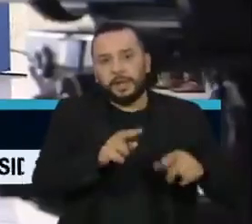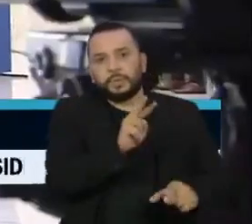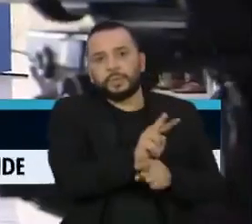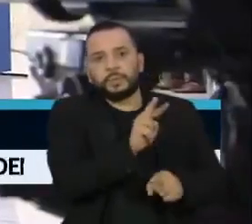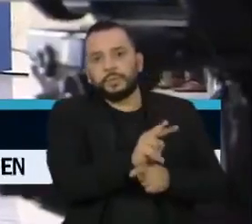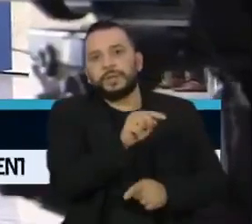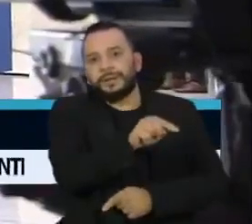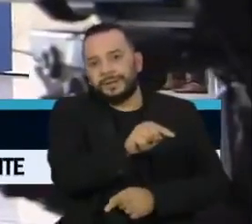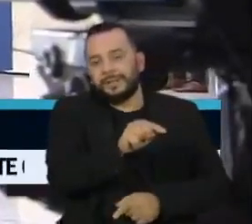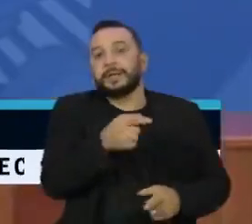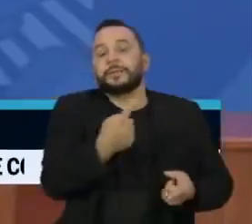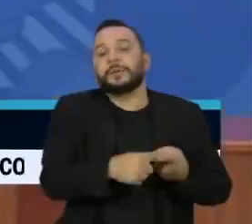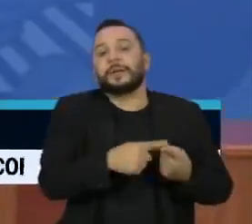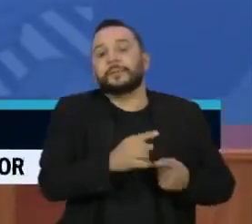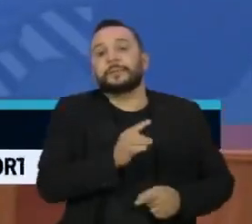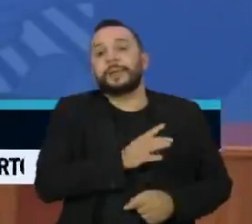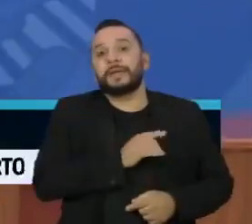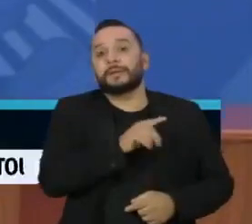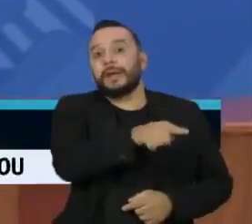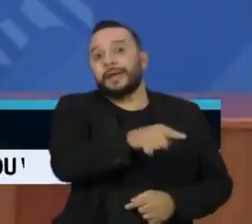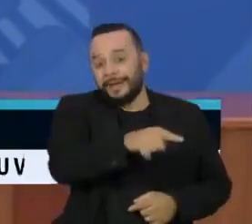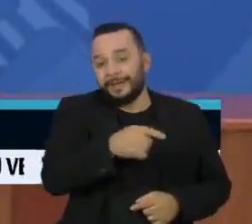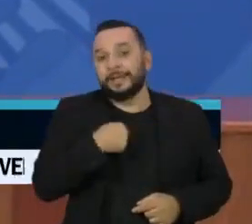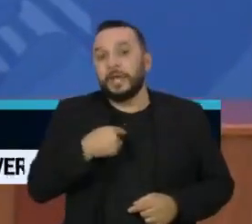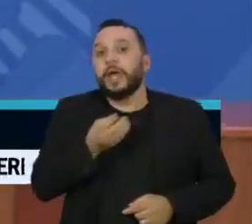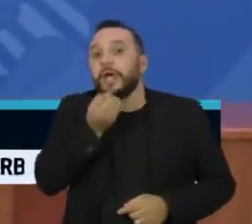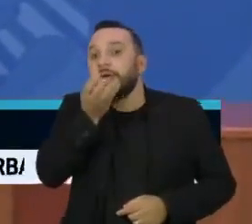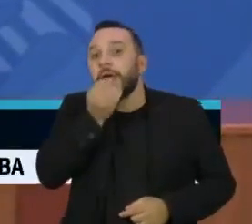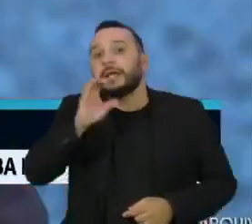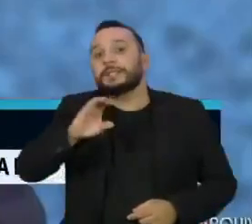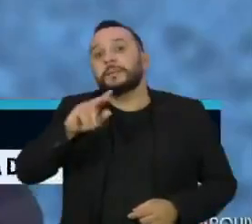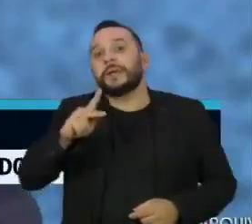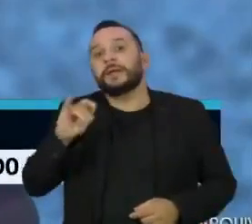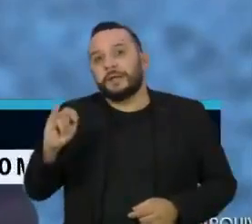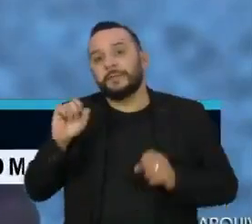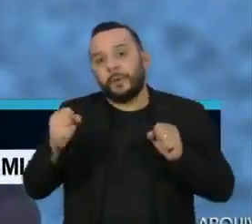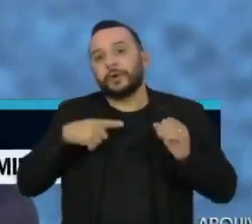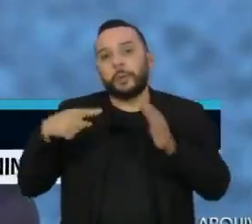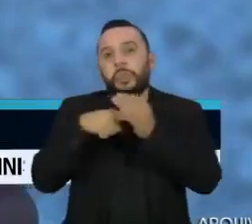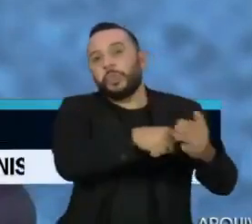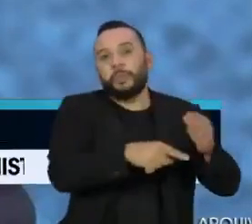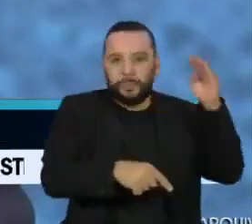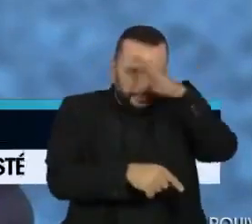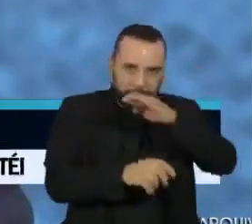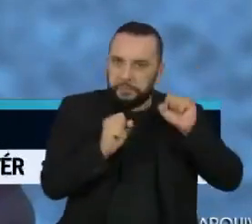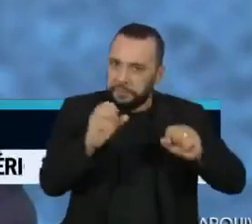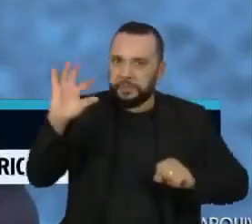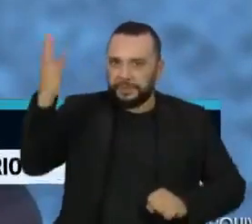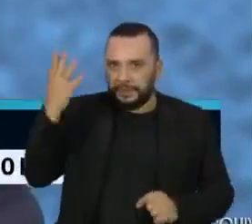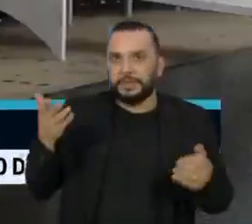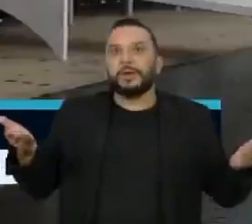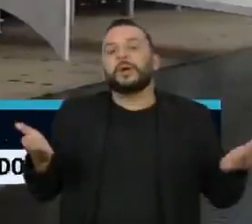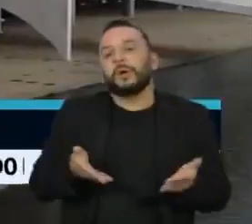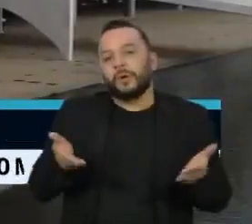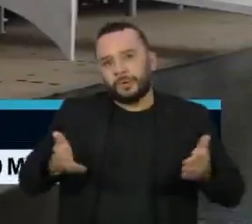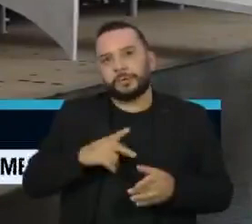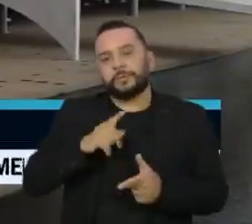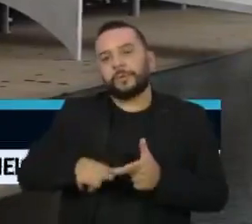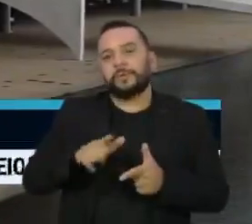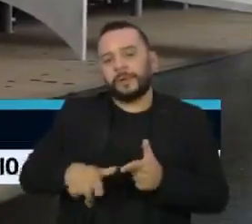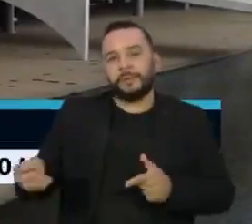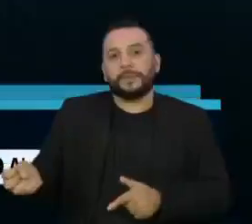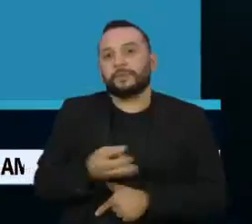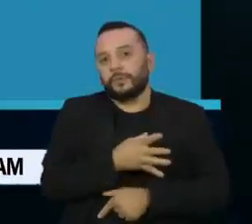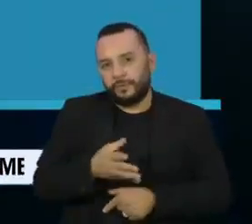perto, pois teme o que o militar pode falar durante o depoimento à CPI. Hoje, no entanto, surgiu um novo incêndio para o